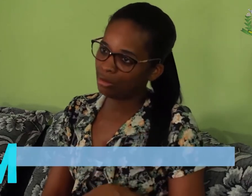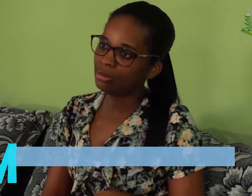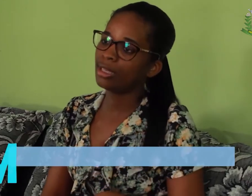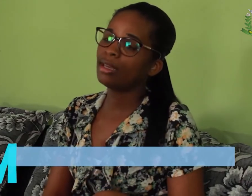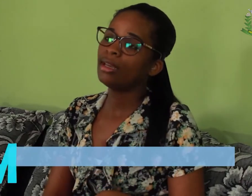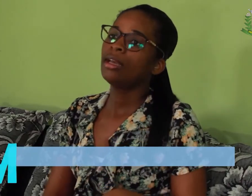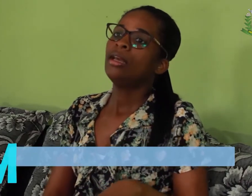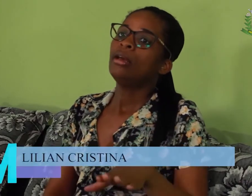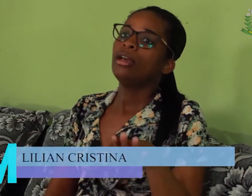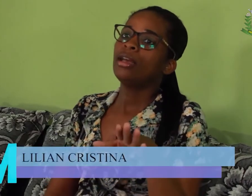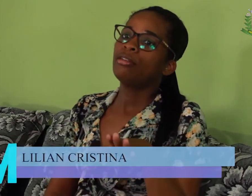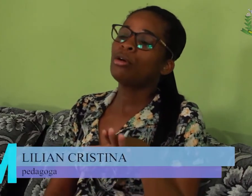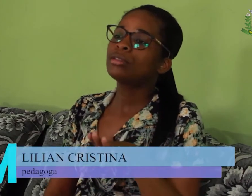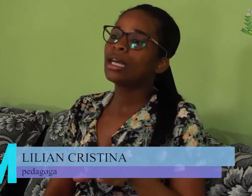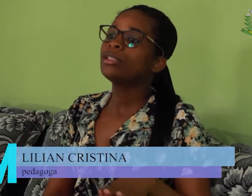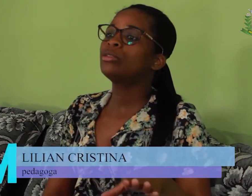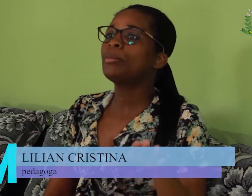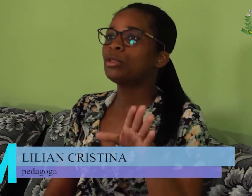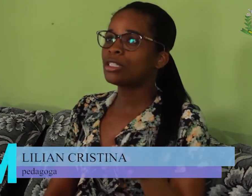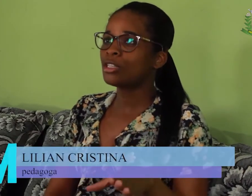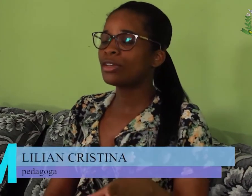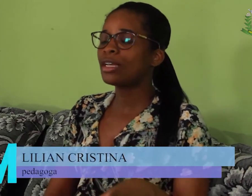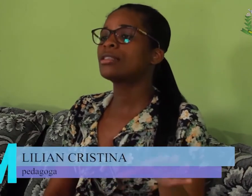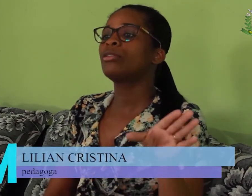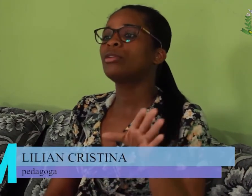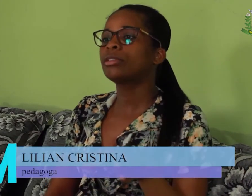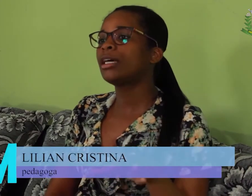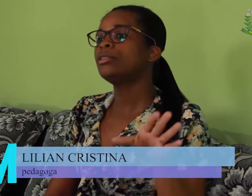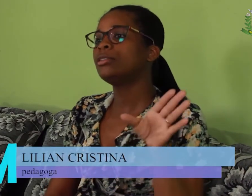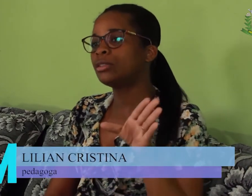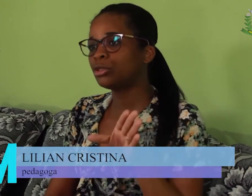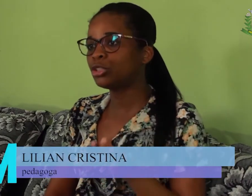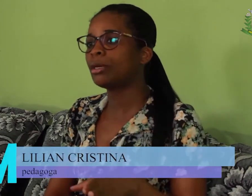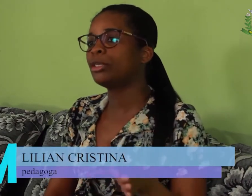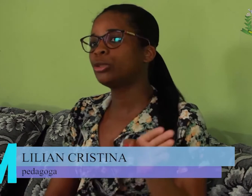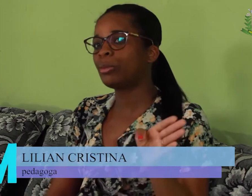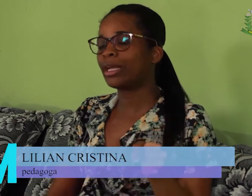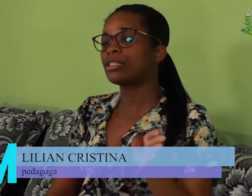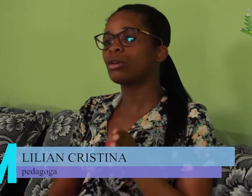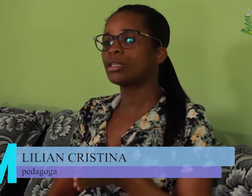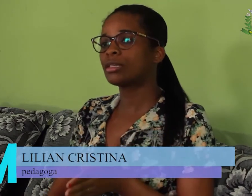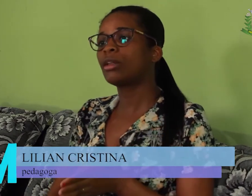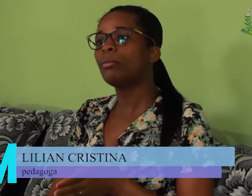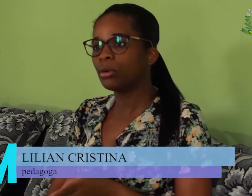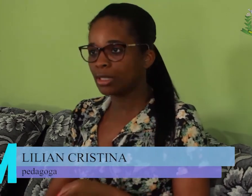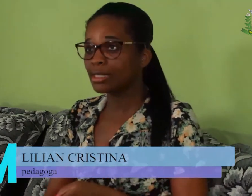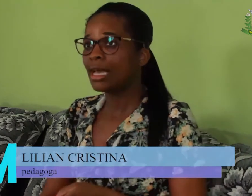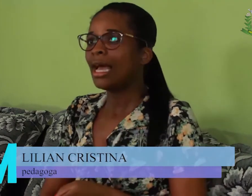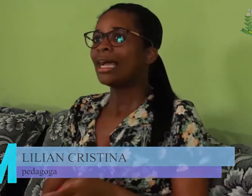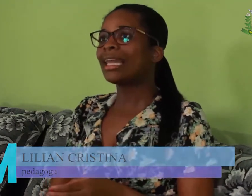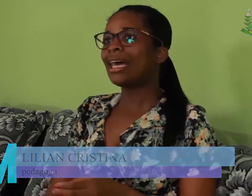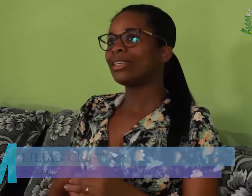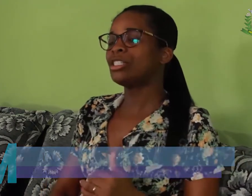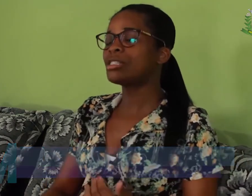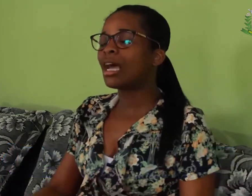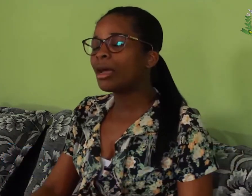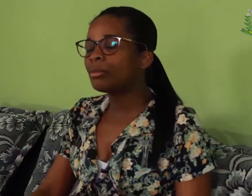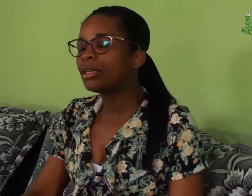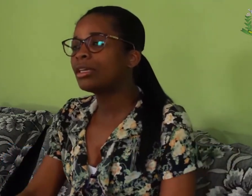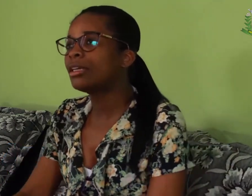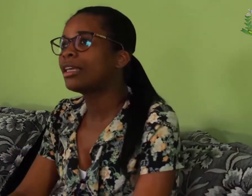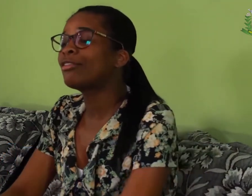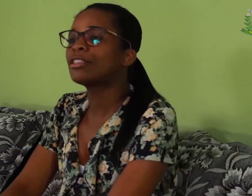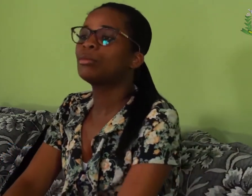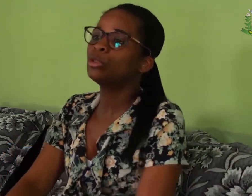trabalho, né? Voltado, depois da certificação, voltado justamente para as escolas quilombolas. Claro que a gente